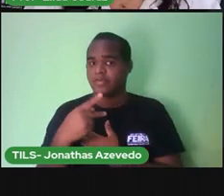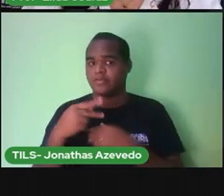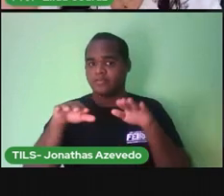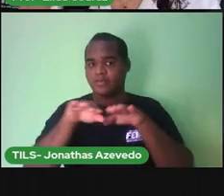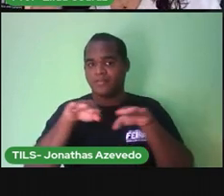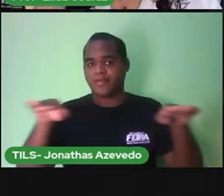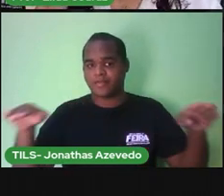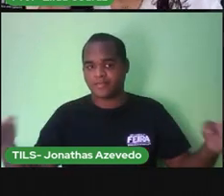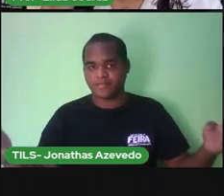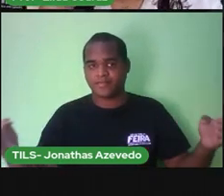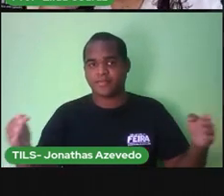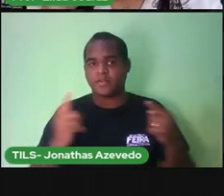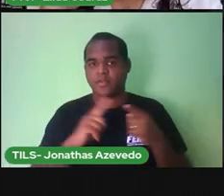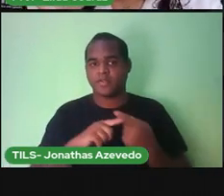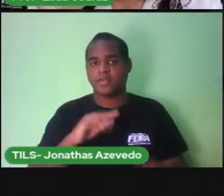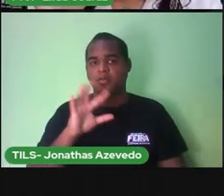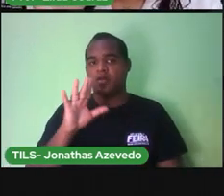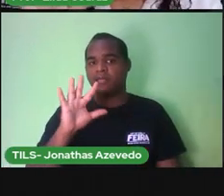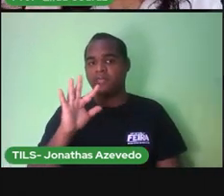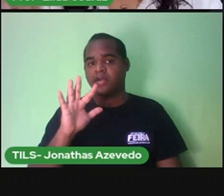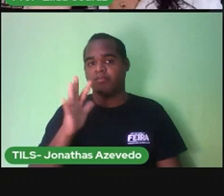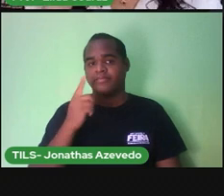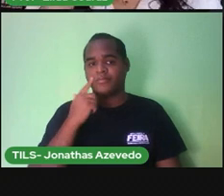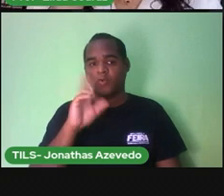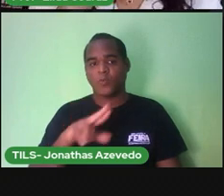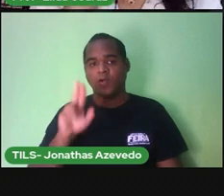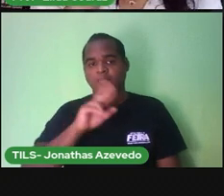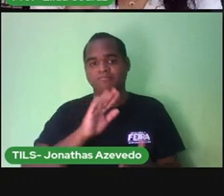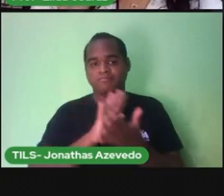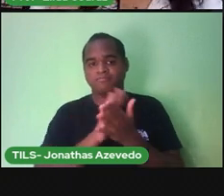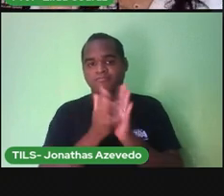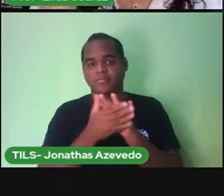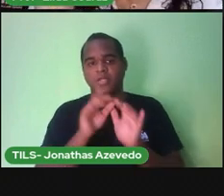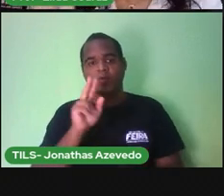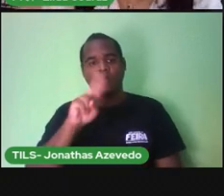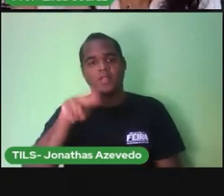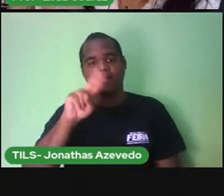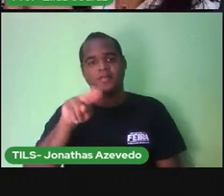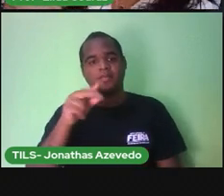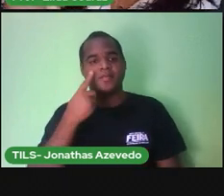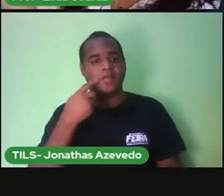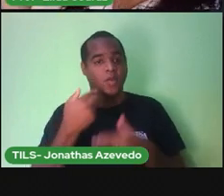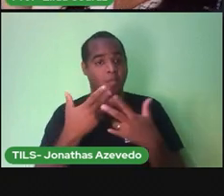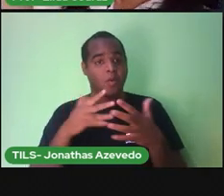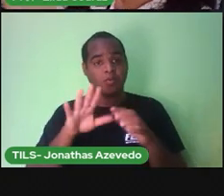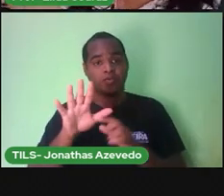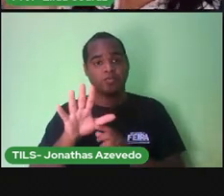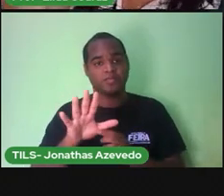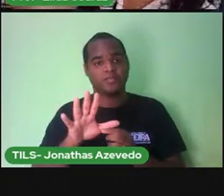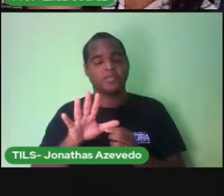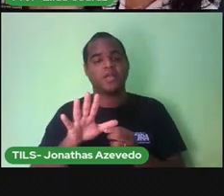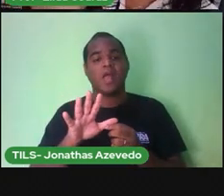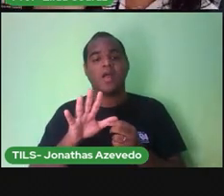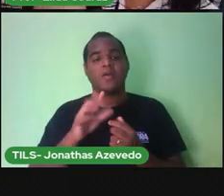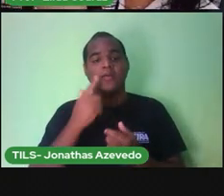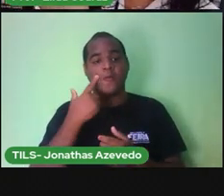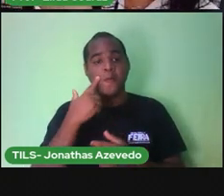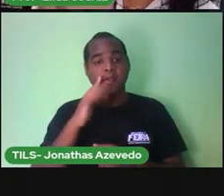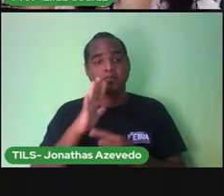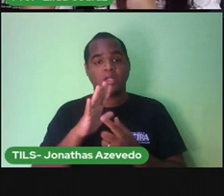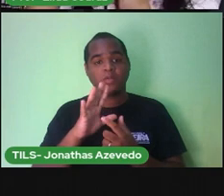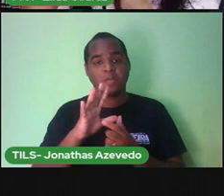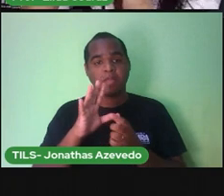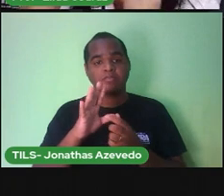Utilizando As mãos E a medida Das mãos É o palmo Que é a distância Entre o dedo